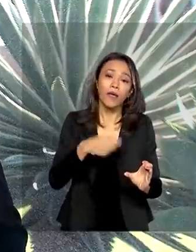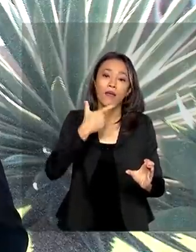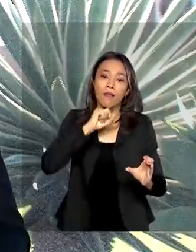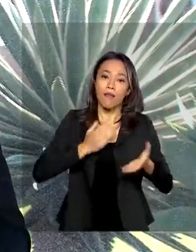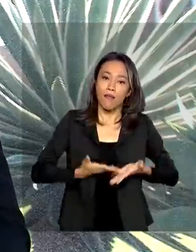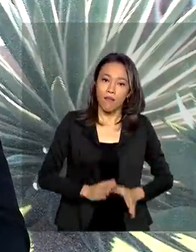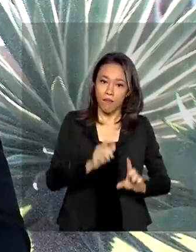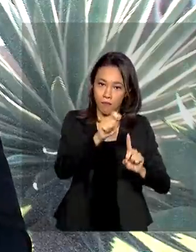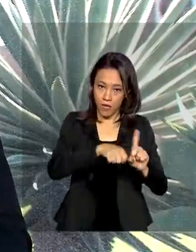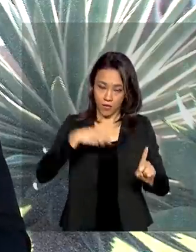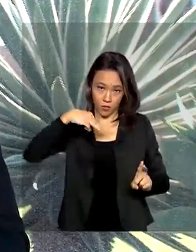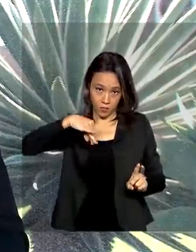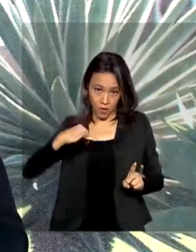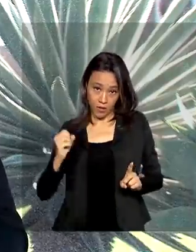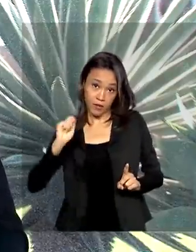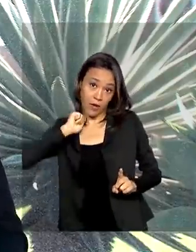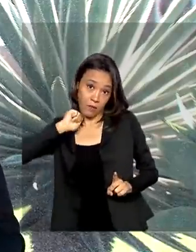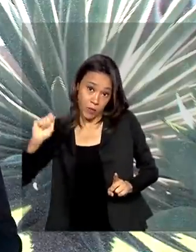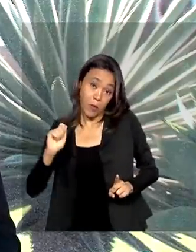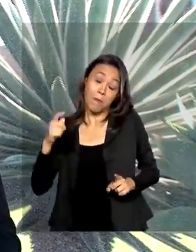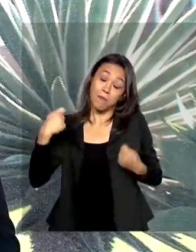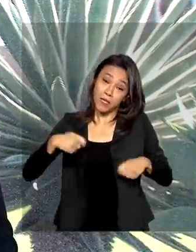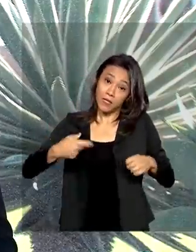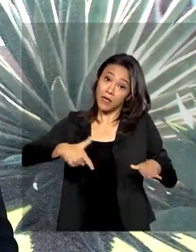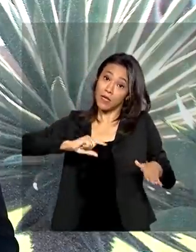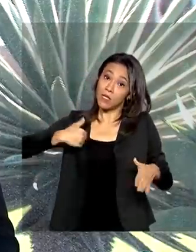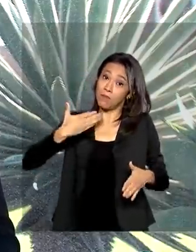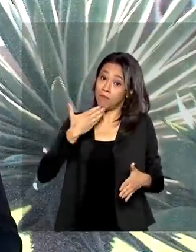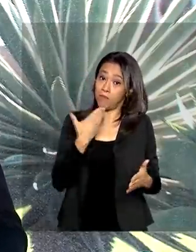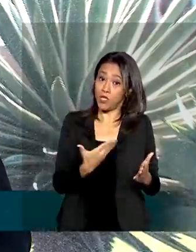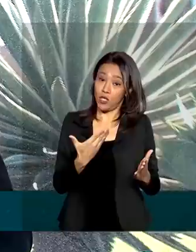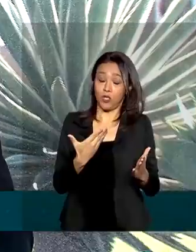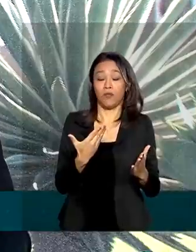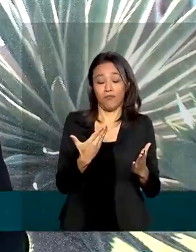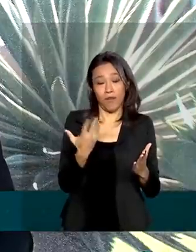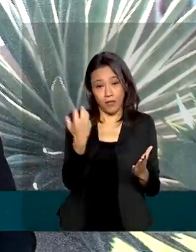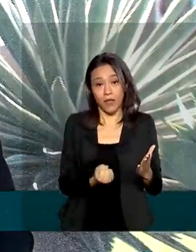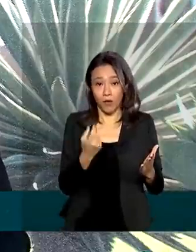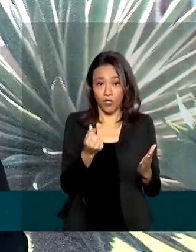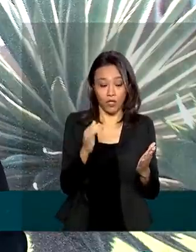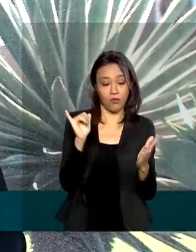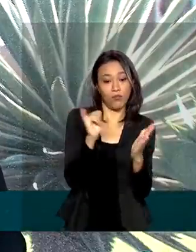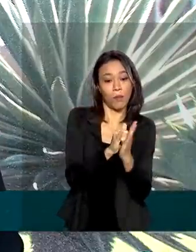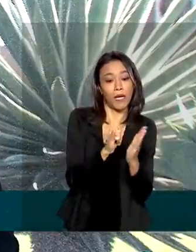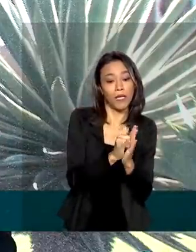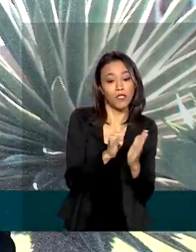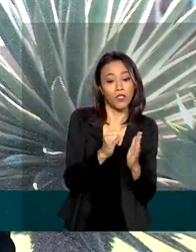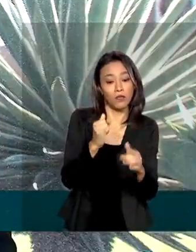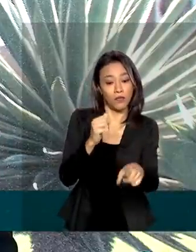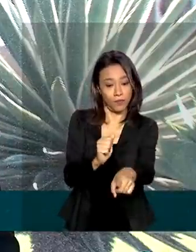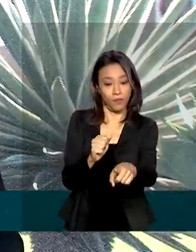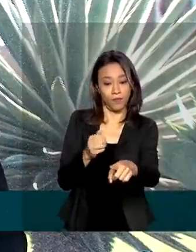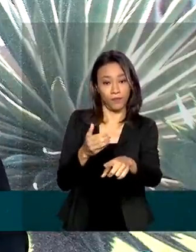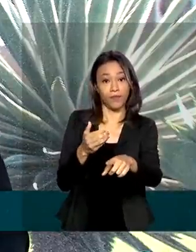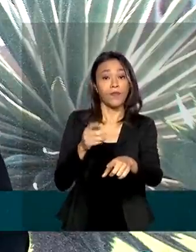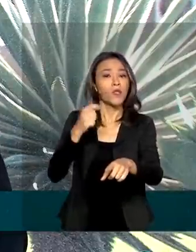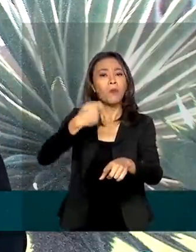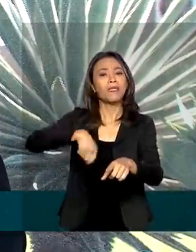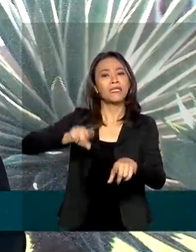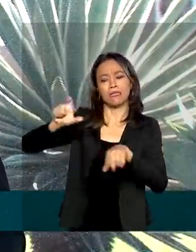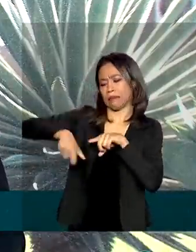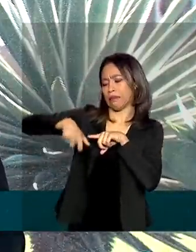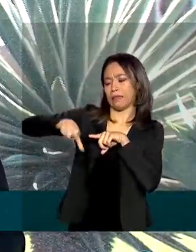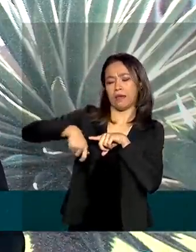Para sacar é preciso solicitar o saque através do aplicativo Caixa Tem. Não é preciso o auxílio do cartão.